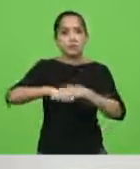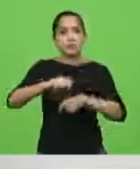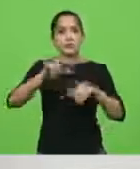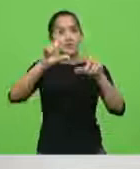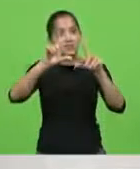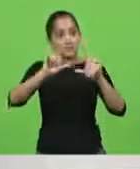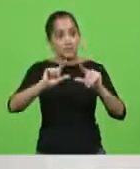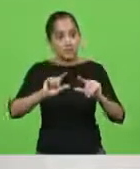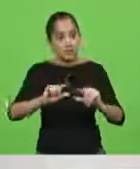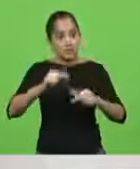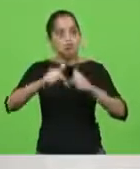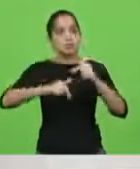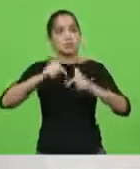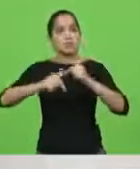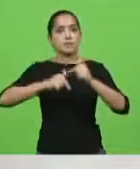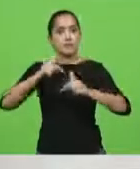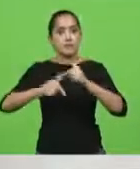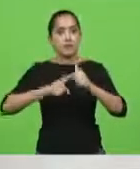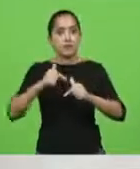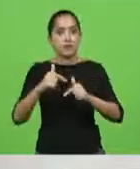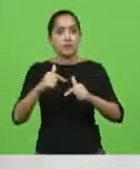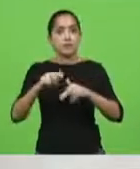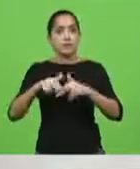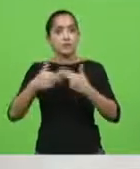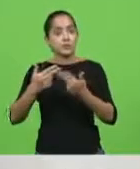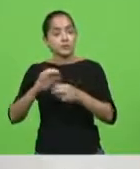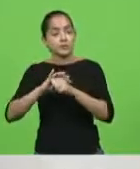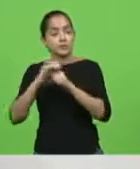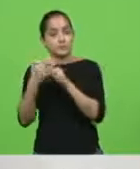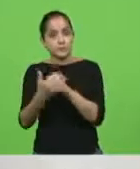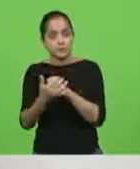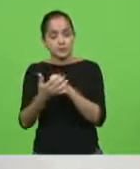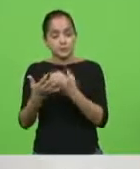em face da crueldade que nos impõe a Covid.